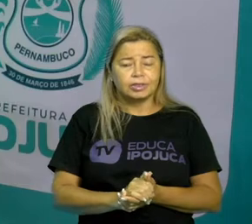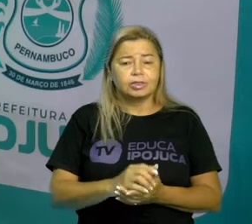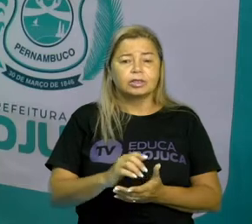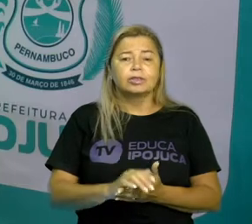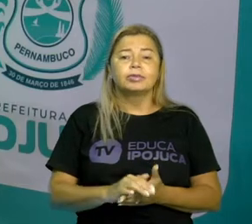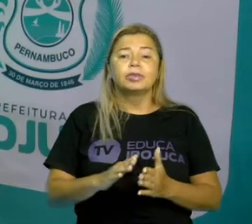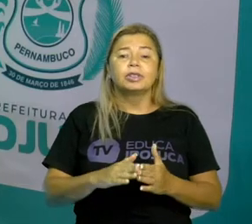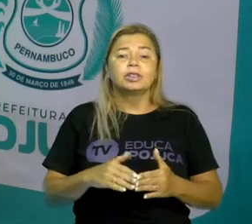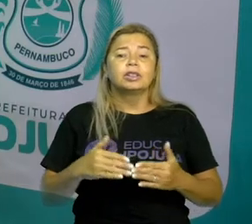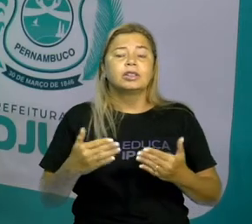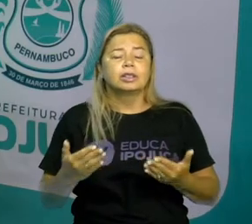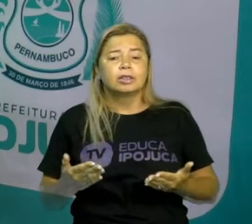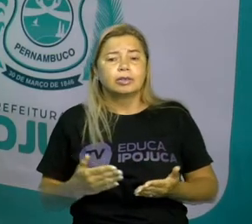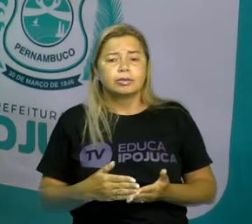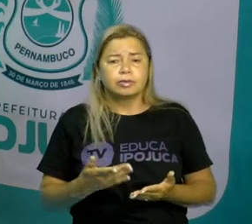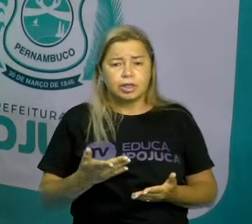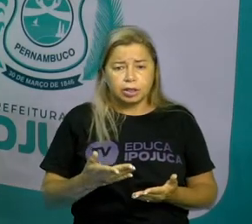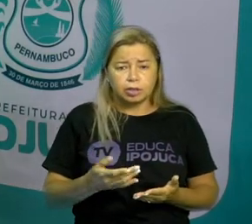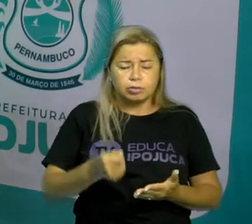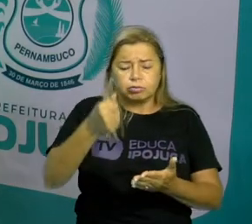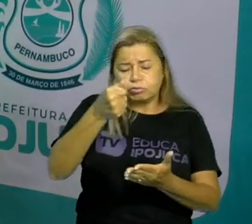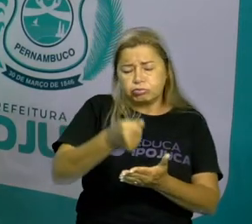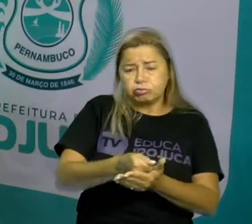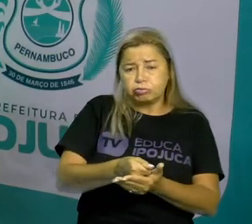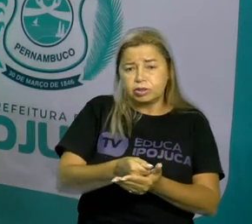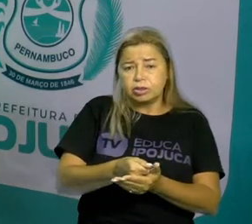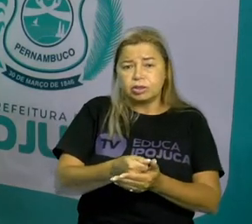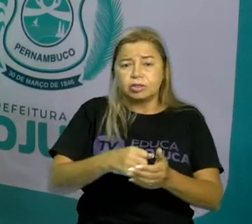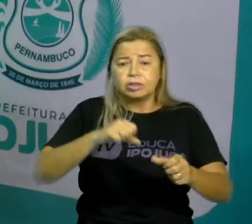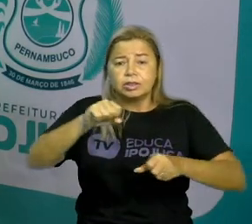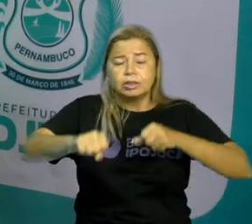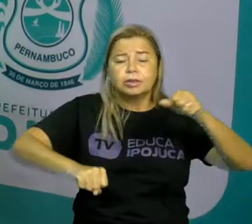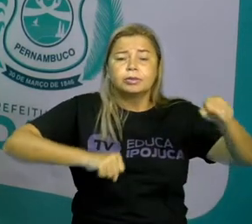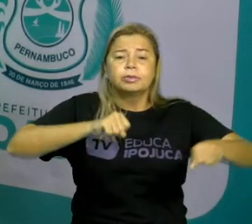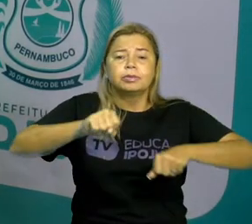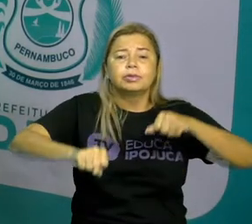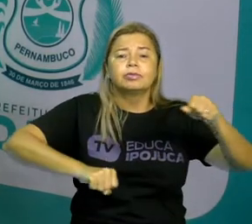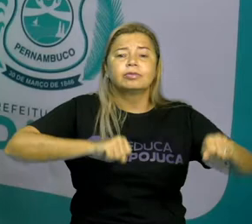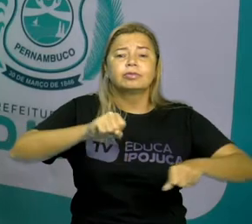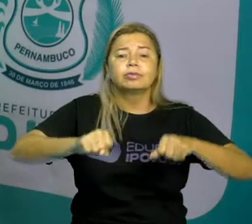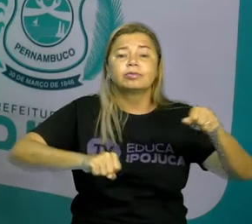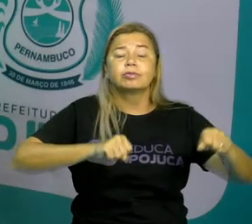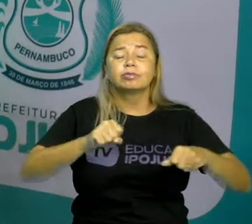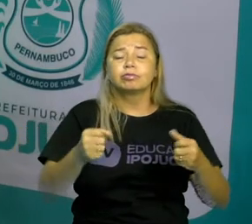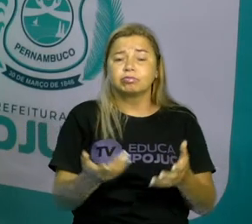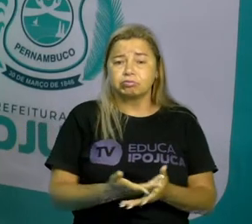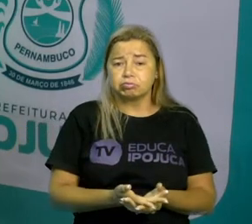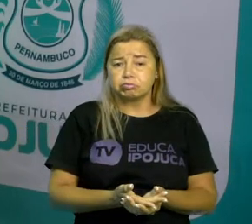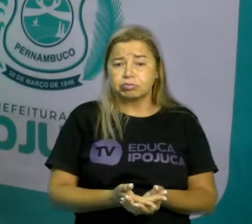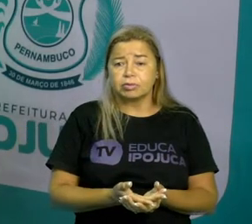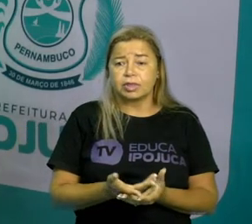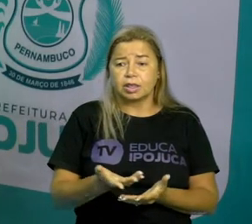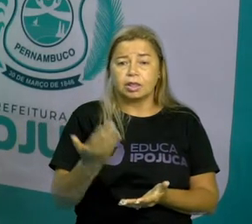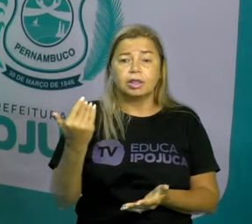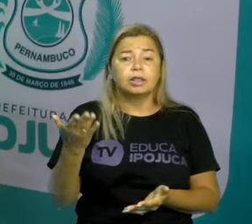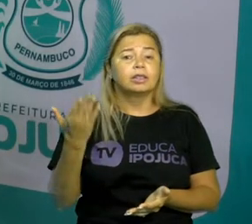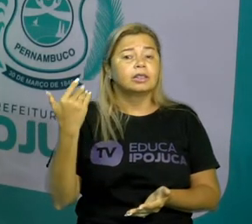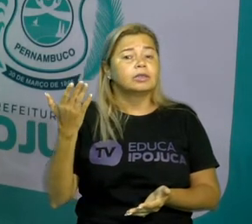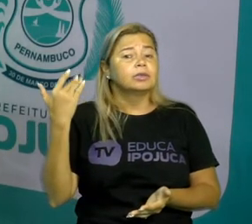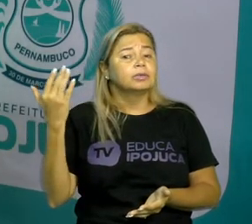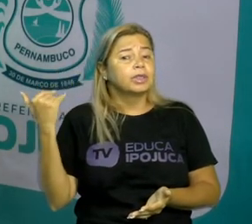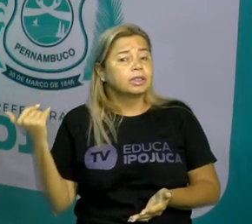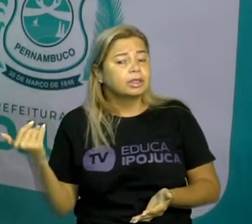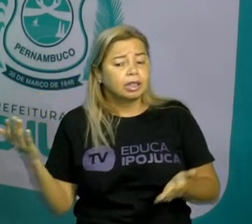é Eu vendi minha bicicleta Isso é presente É passado É futuro Eu vendi Se eu vendi foi